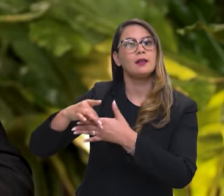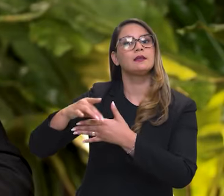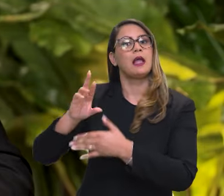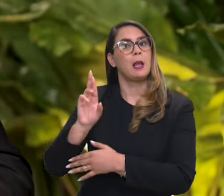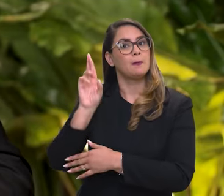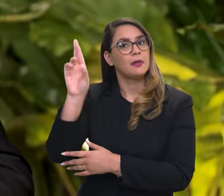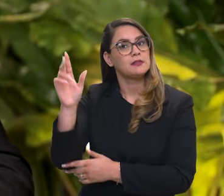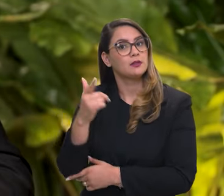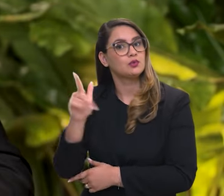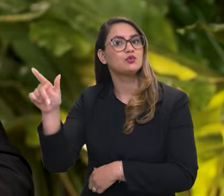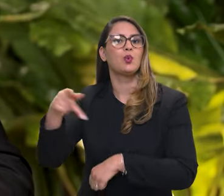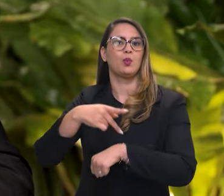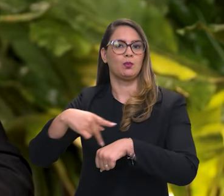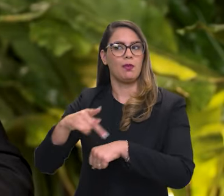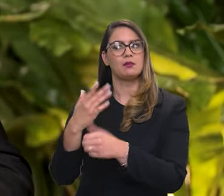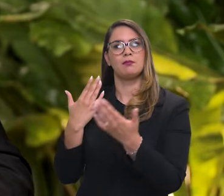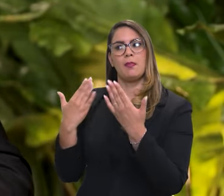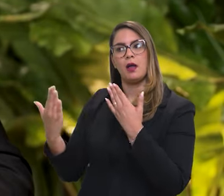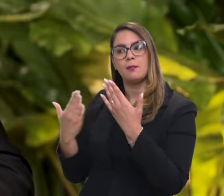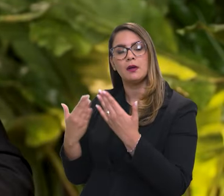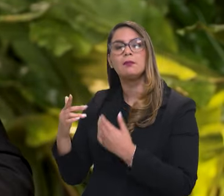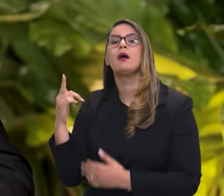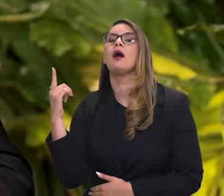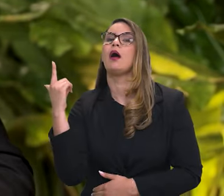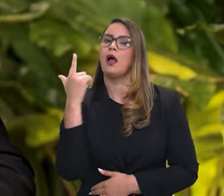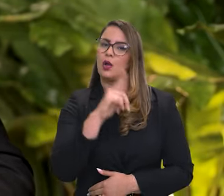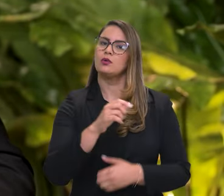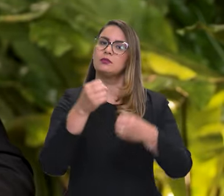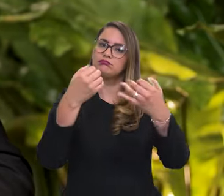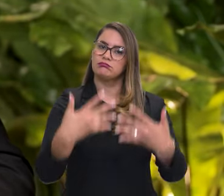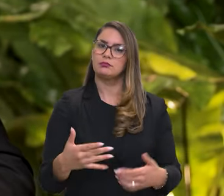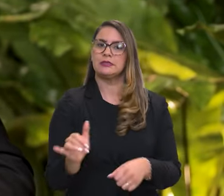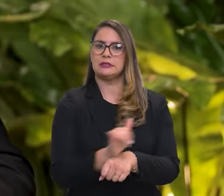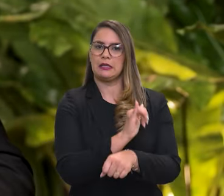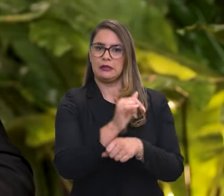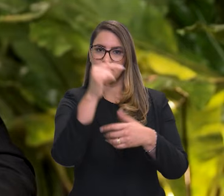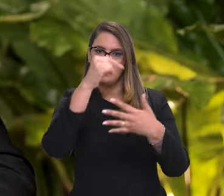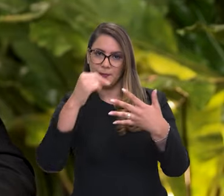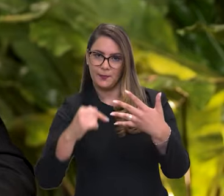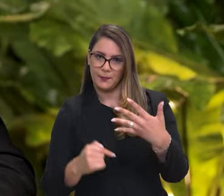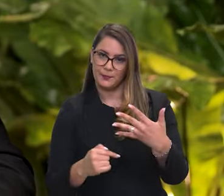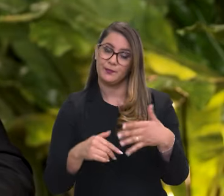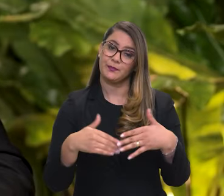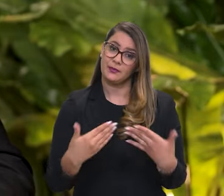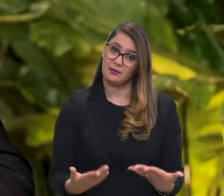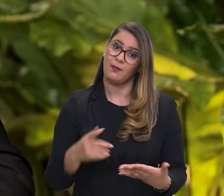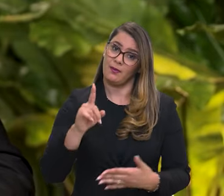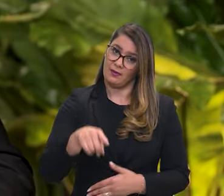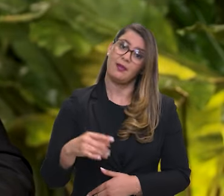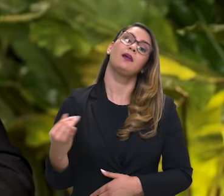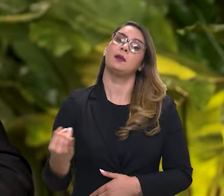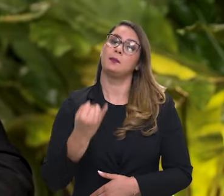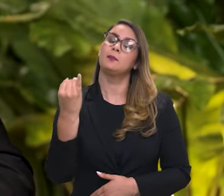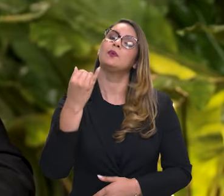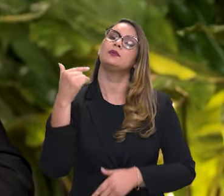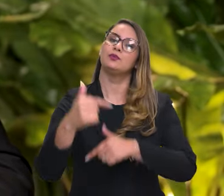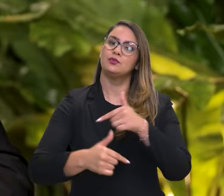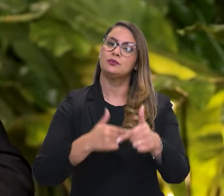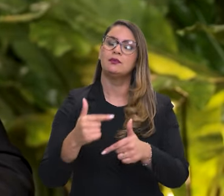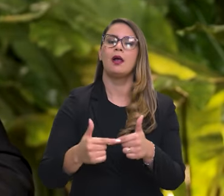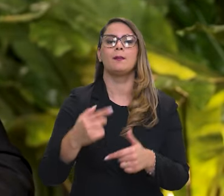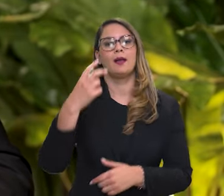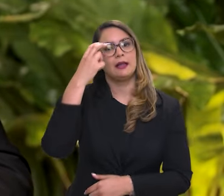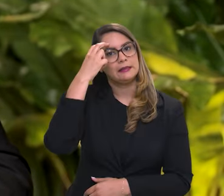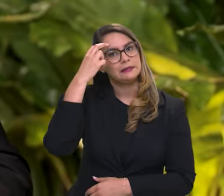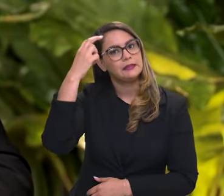lideranças, as autoridades ambientais dos outros países e, com isso, consegue definir uma estratégia. Então, assim, é muito importante esse